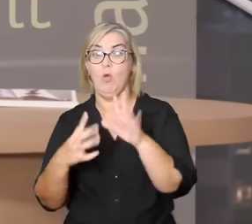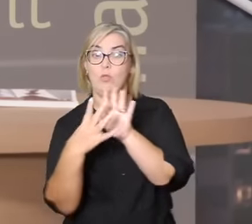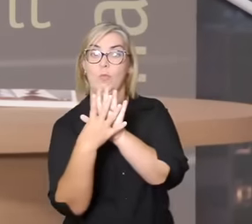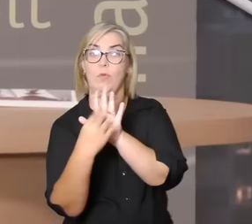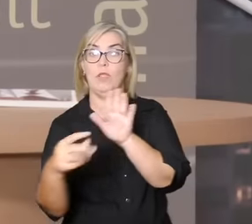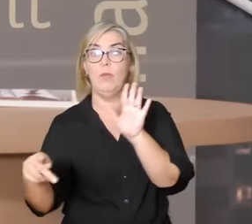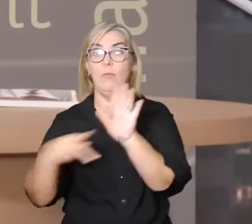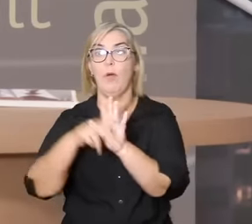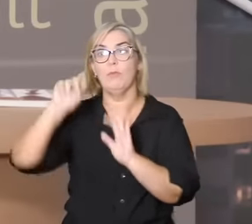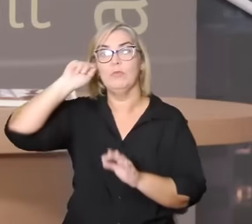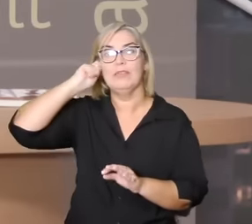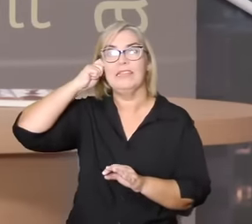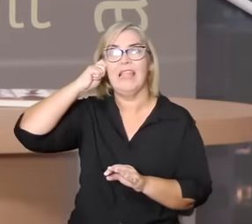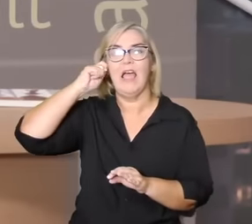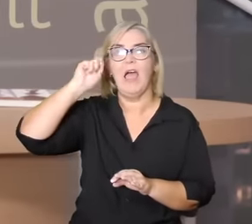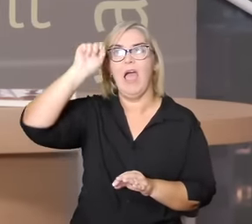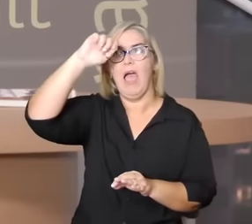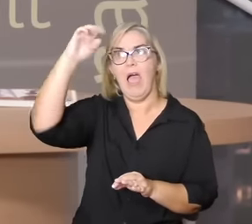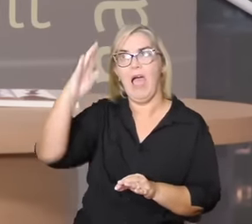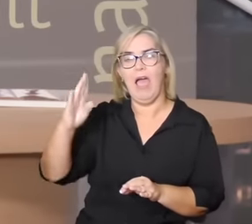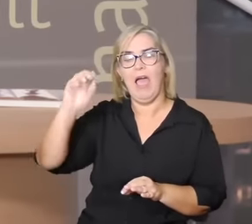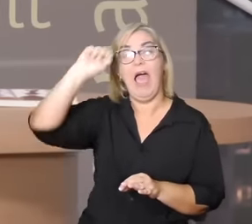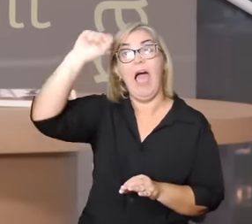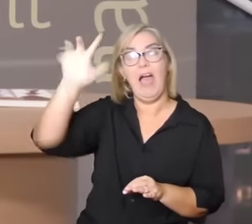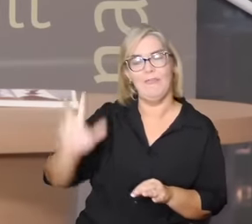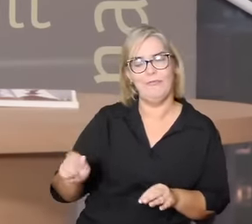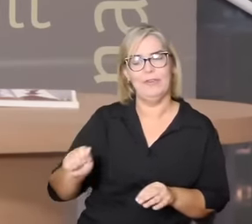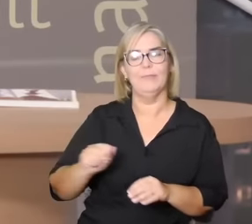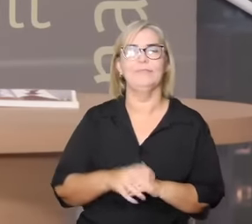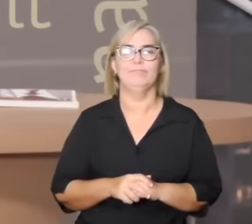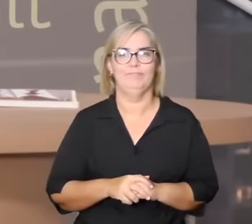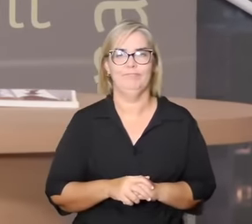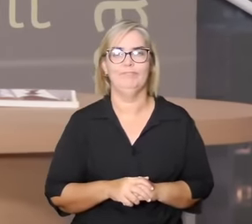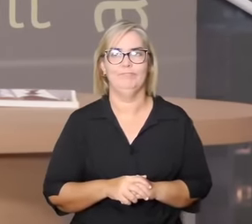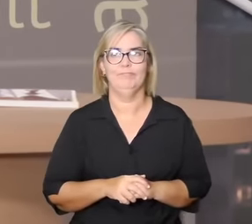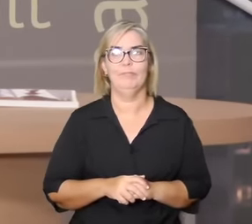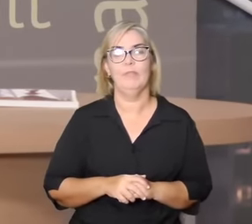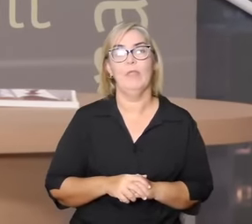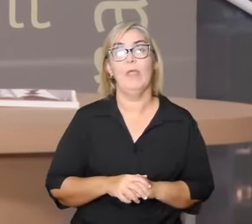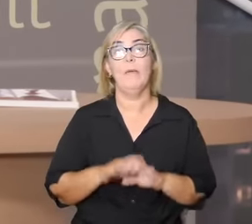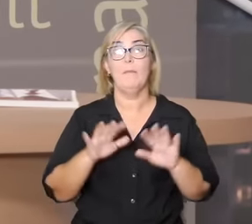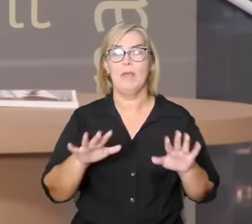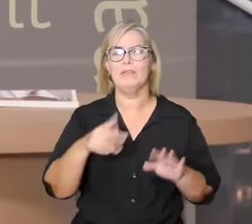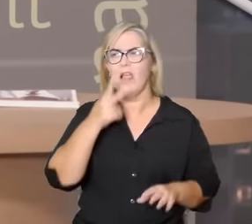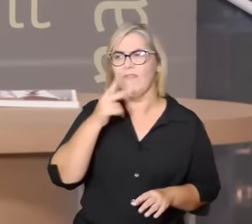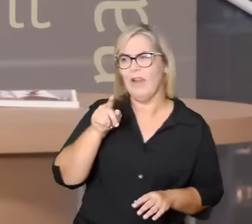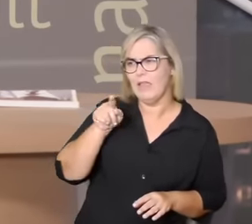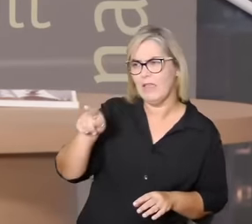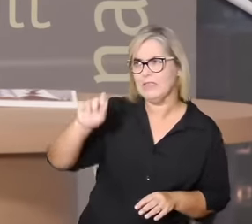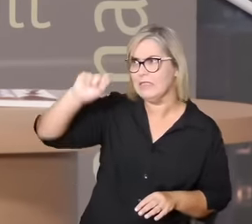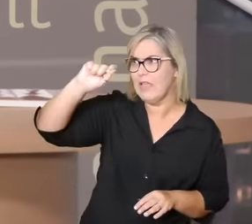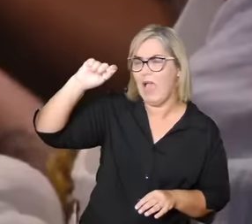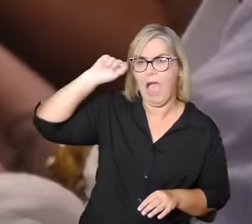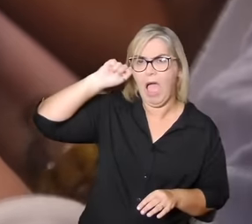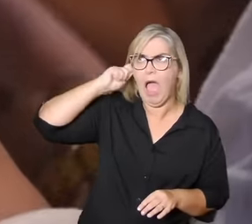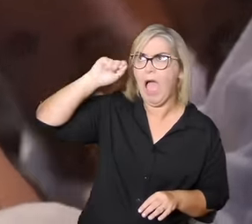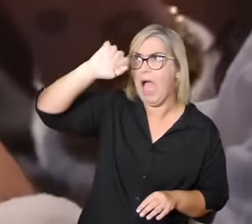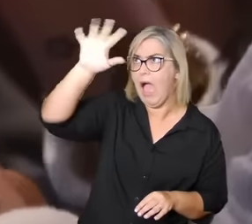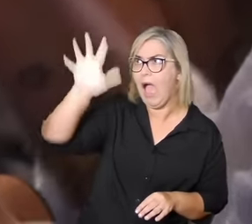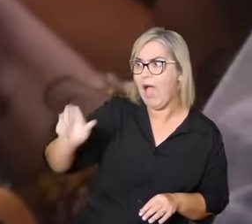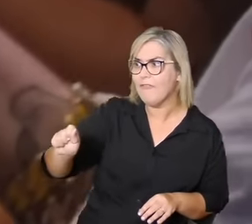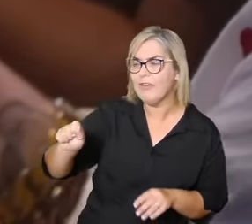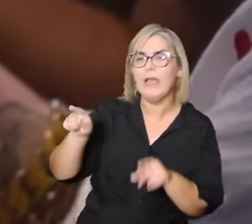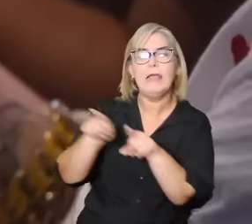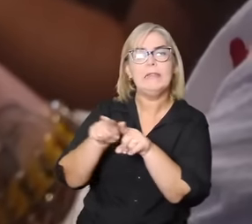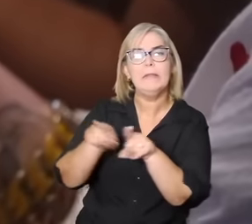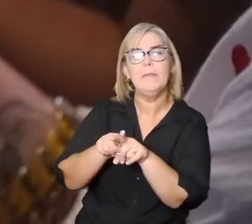Santos vai falar que esse modelo mais frequente na África também era mais frequente na América nos povos originários da América o esses modelos